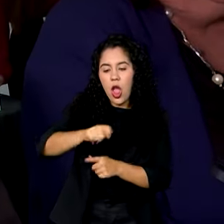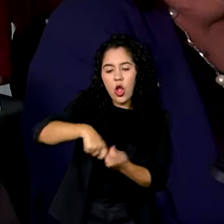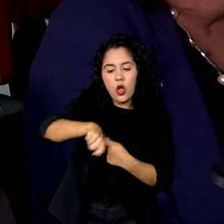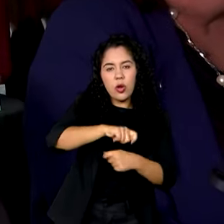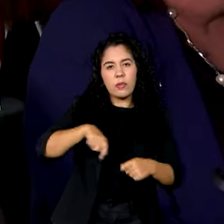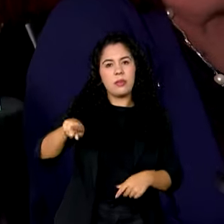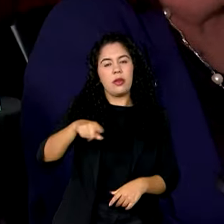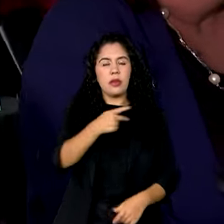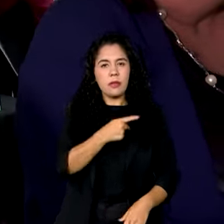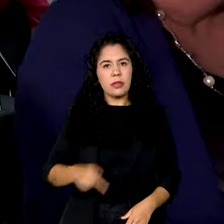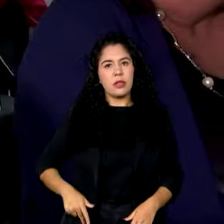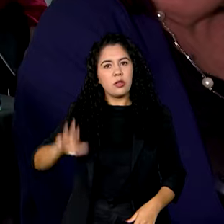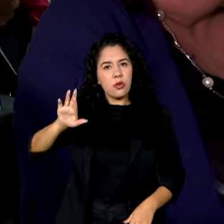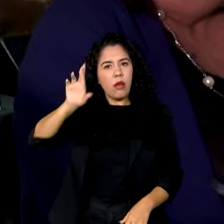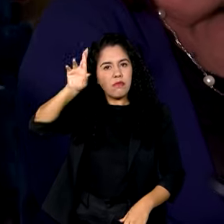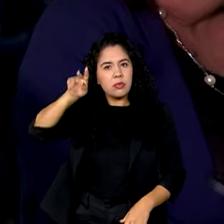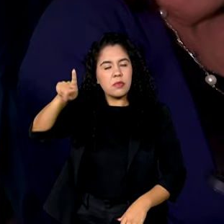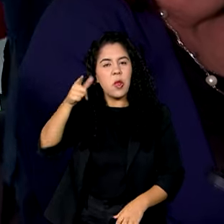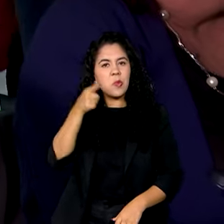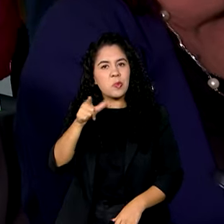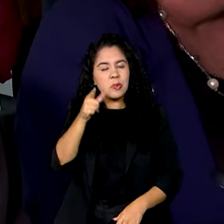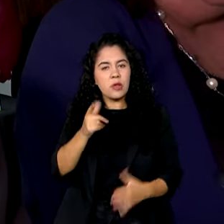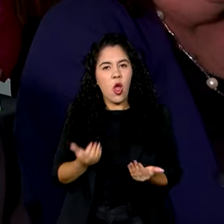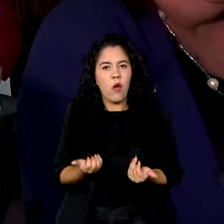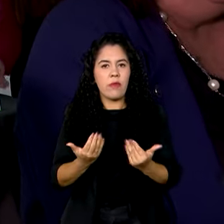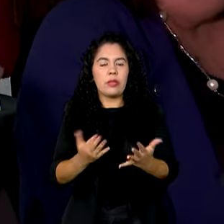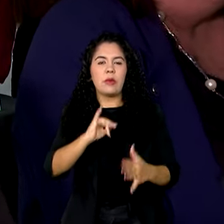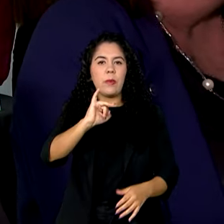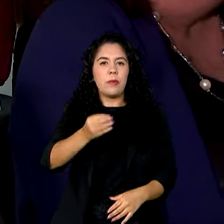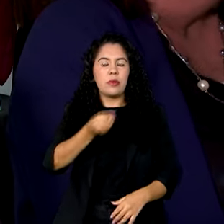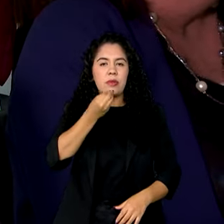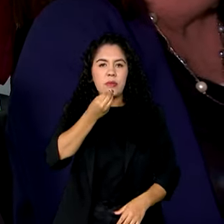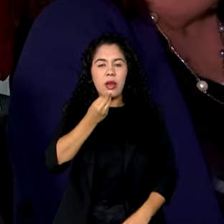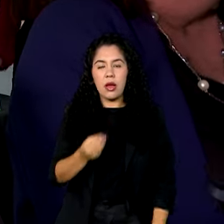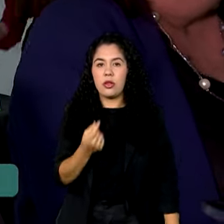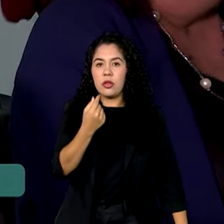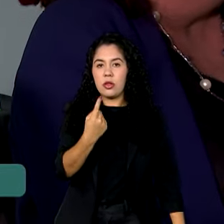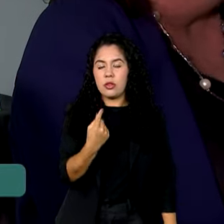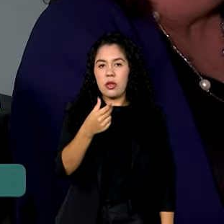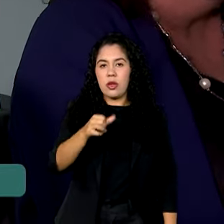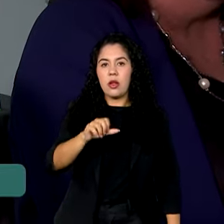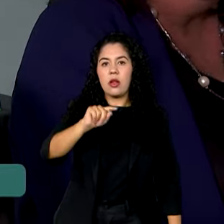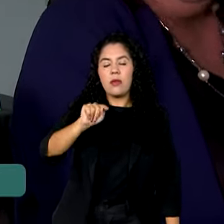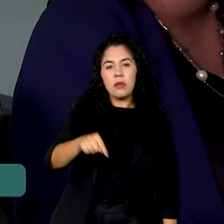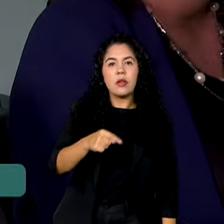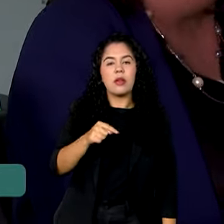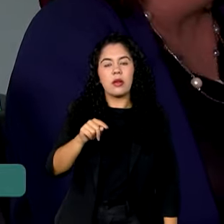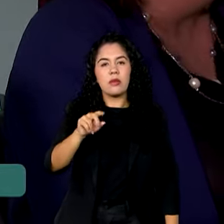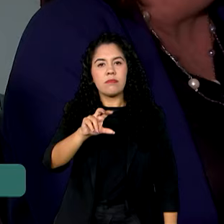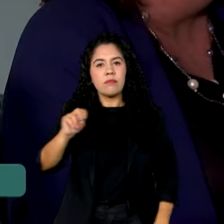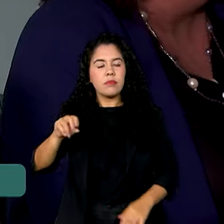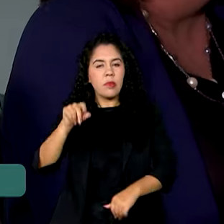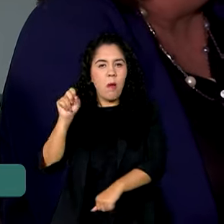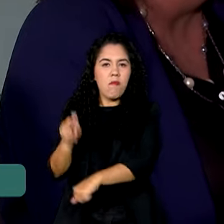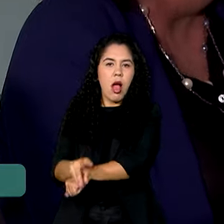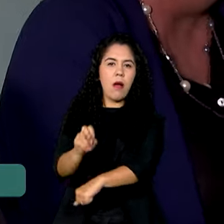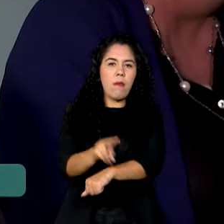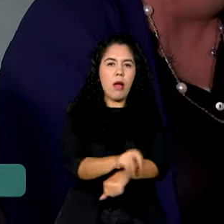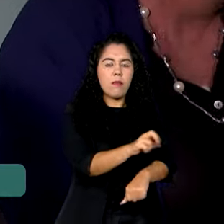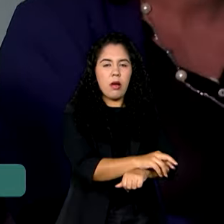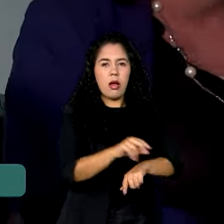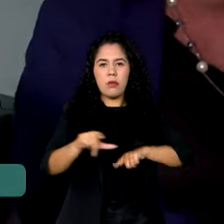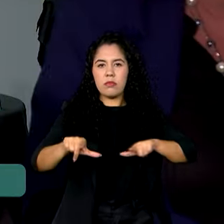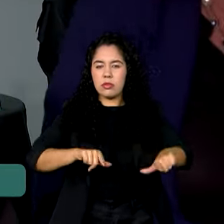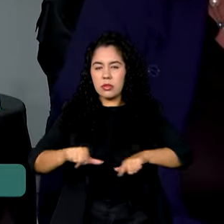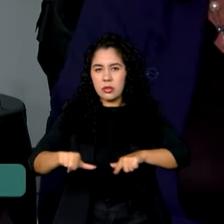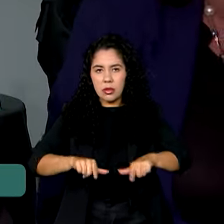oferecendo oportunidade. 19 meses de governo, 2 milhões e 950 mil novos empregos formais no Brasil, além da